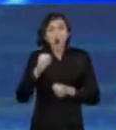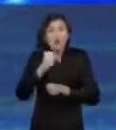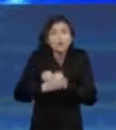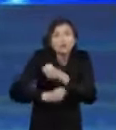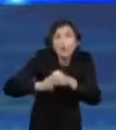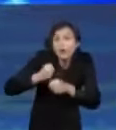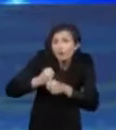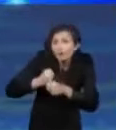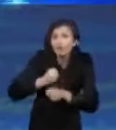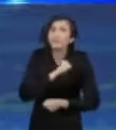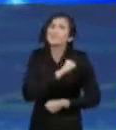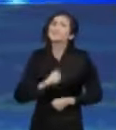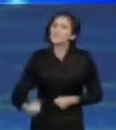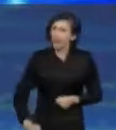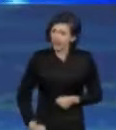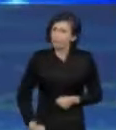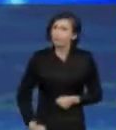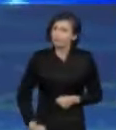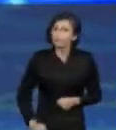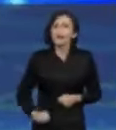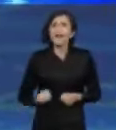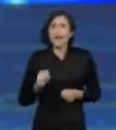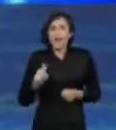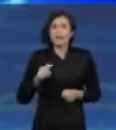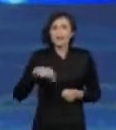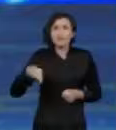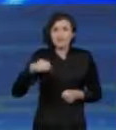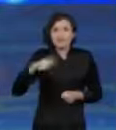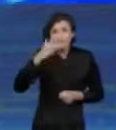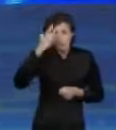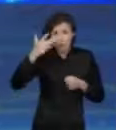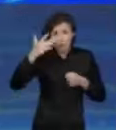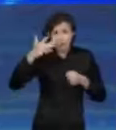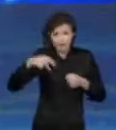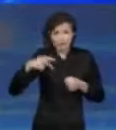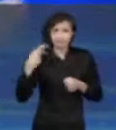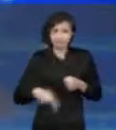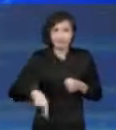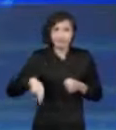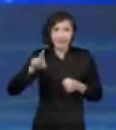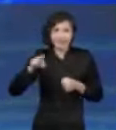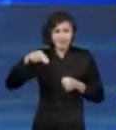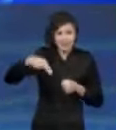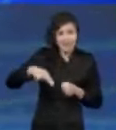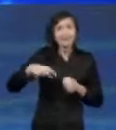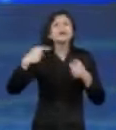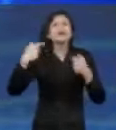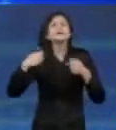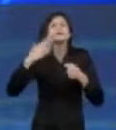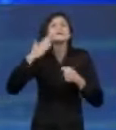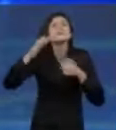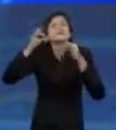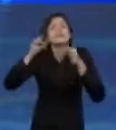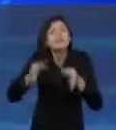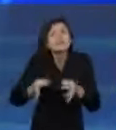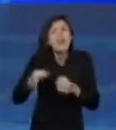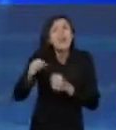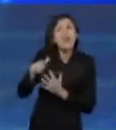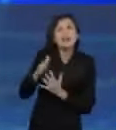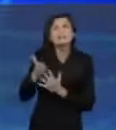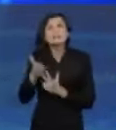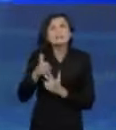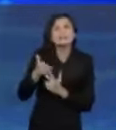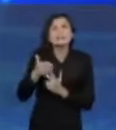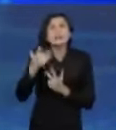mandato de senado? É isso que o Portuguai tem que ter certeza. Um candidato dúbio, que não sabe o que quer da vida, que não sequer tem